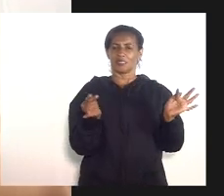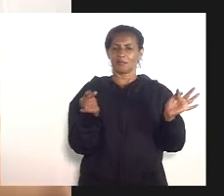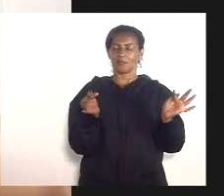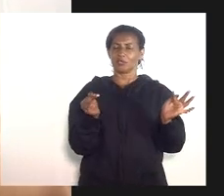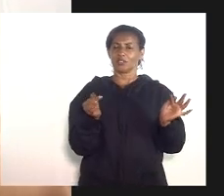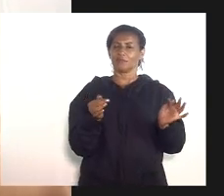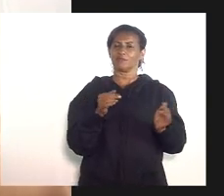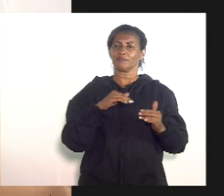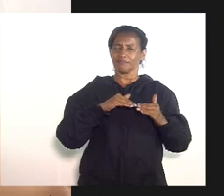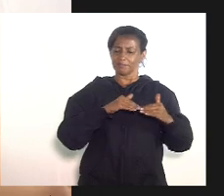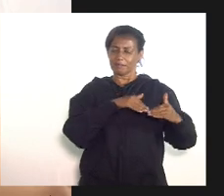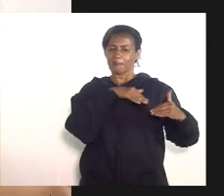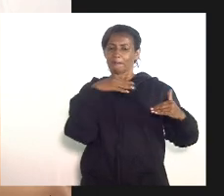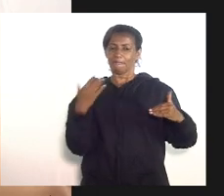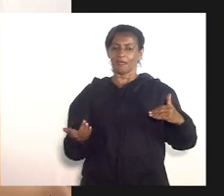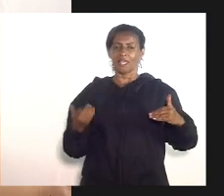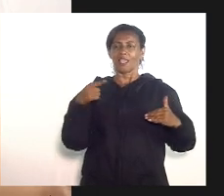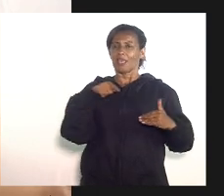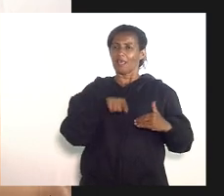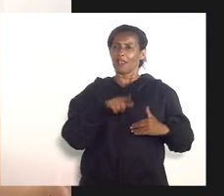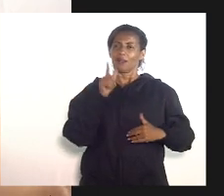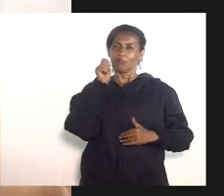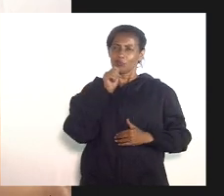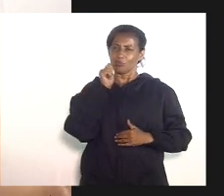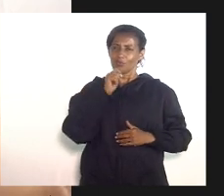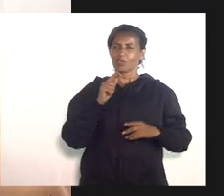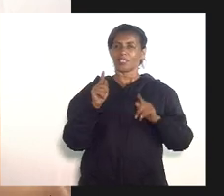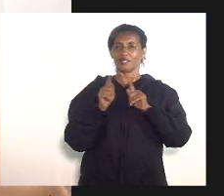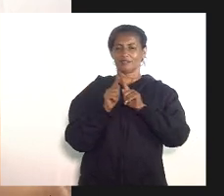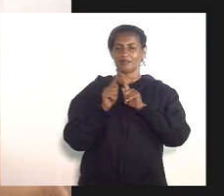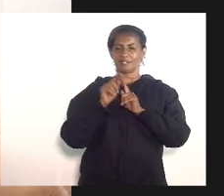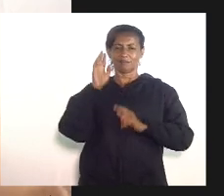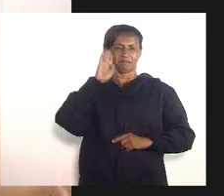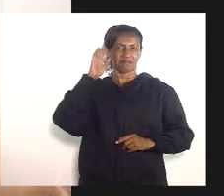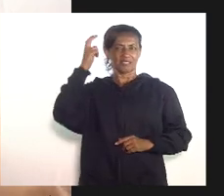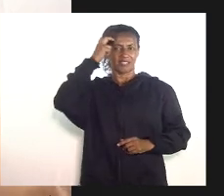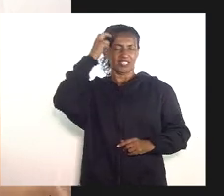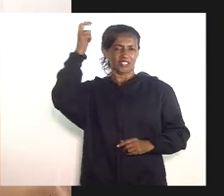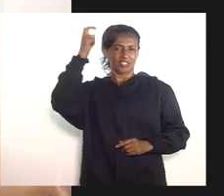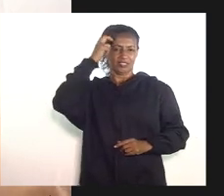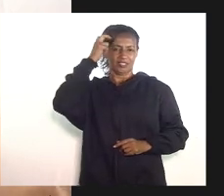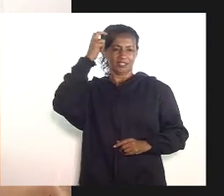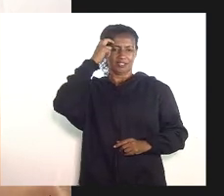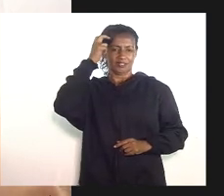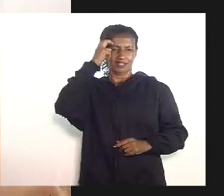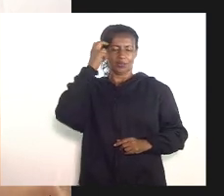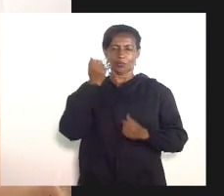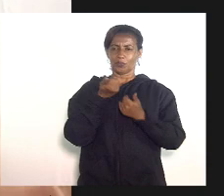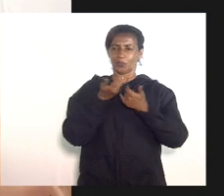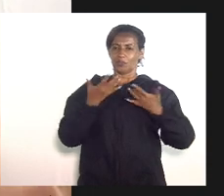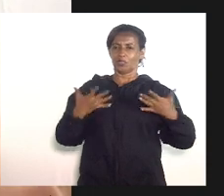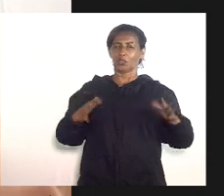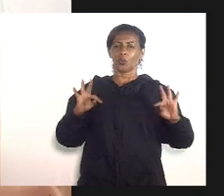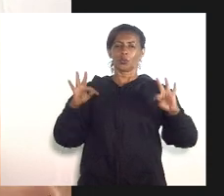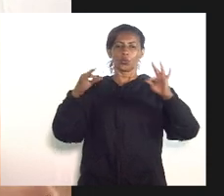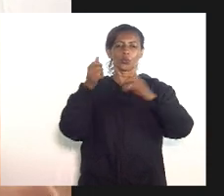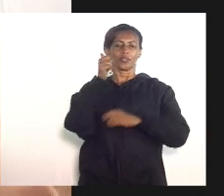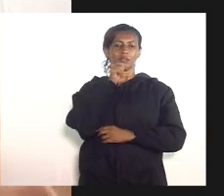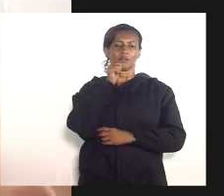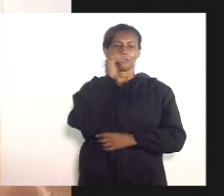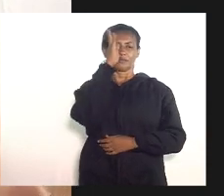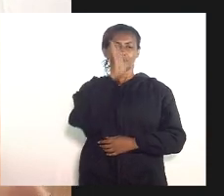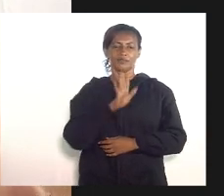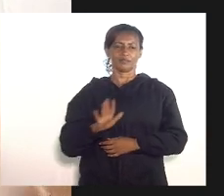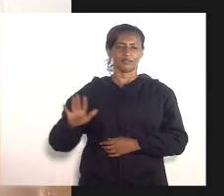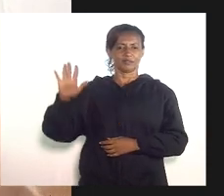legado ela é uma referência de autonomia e inteligência homenageio todas as mulheres do Brasil